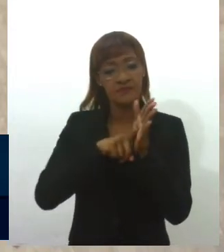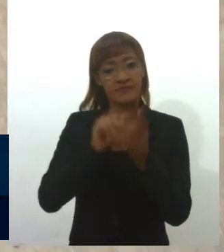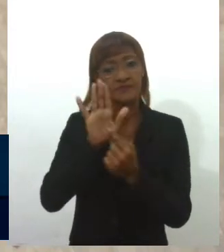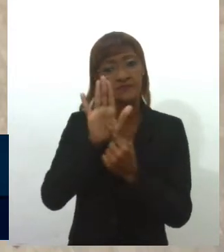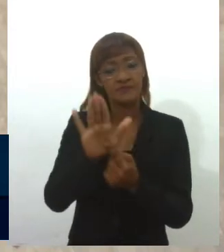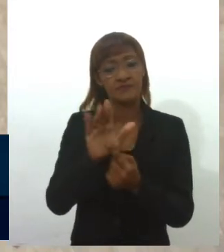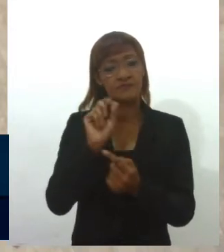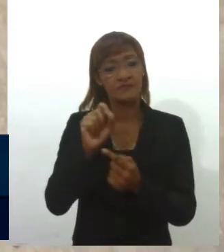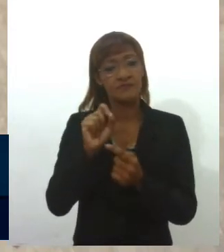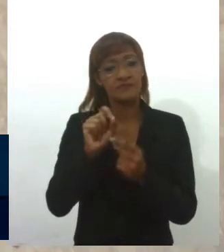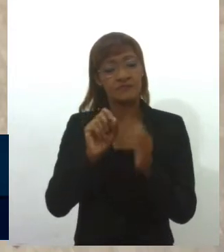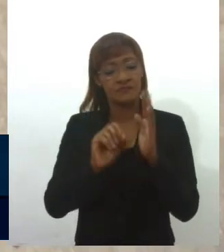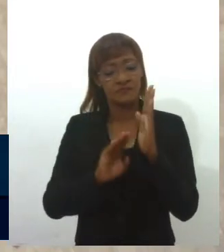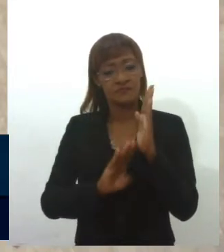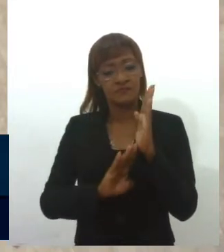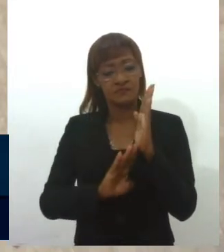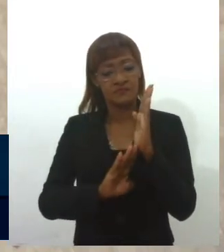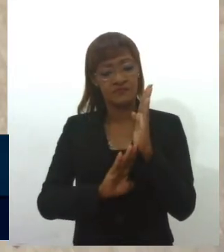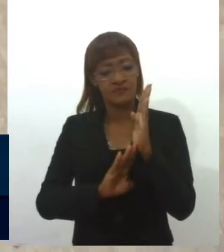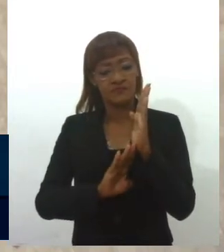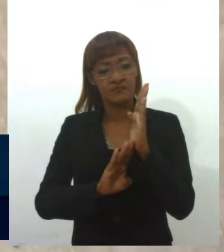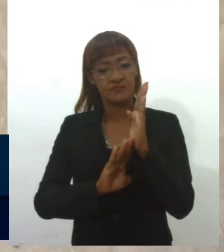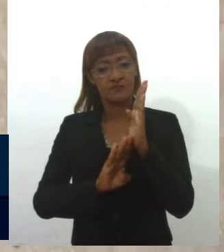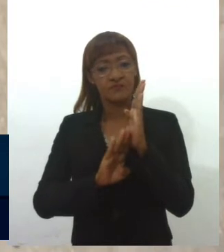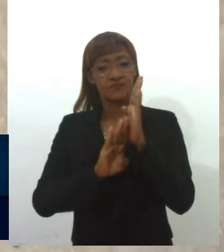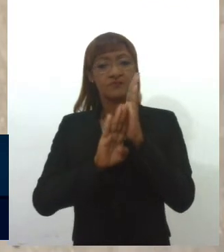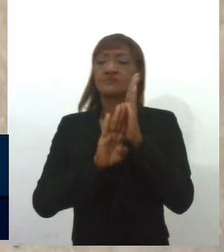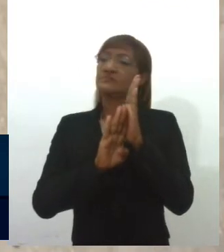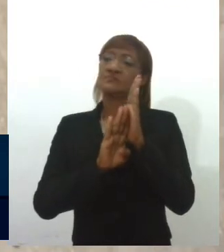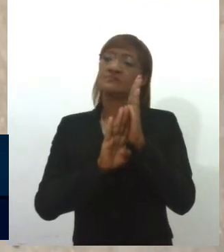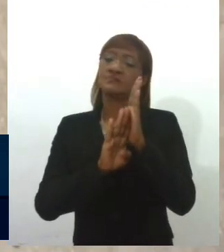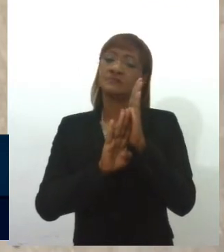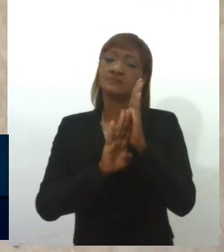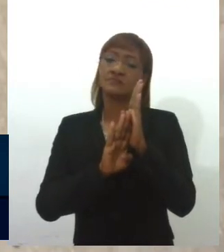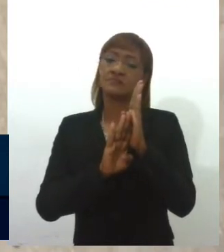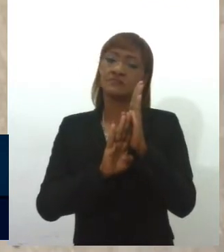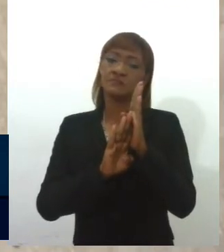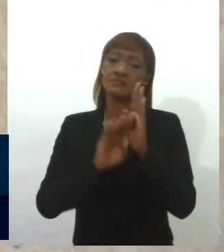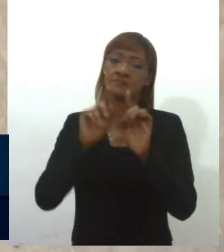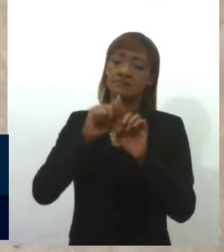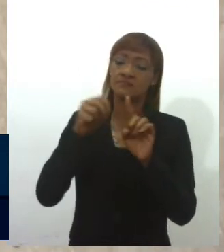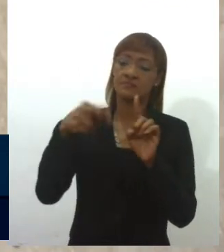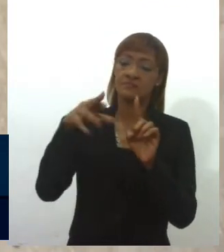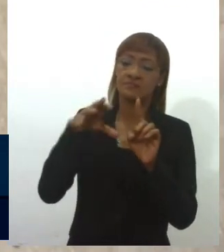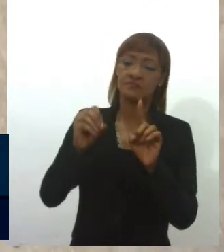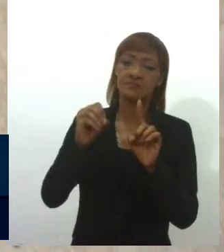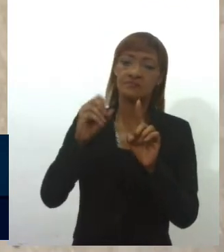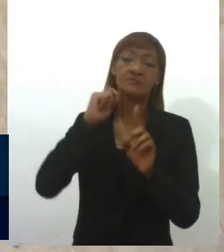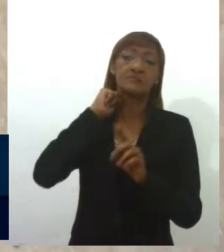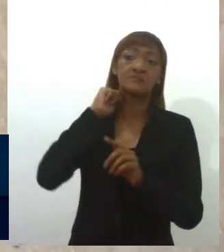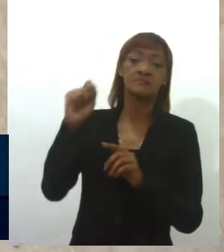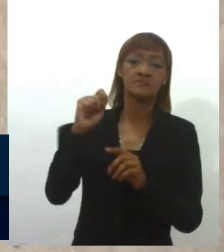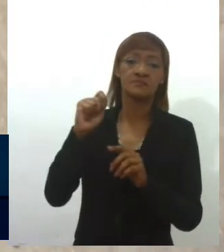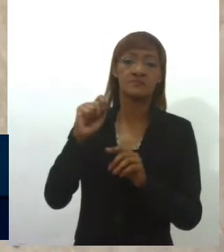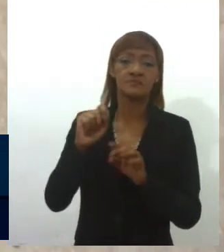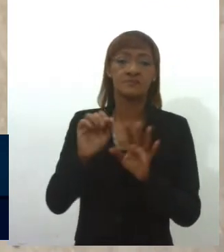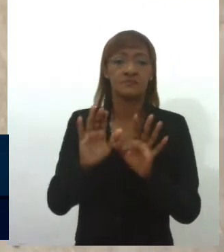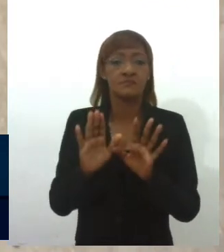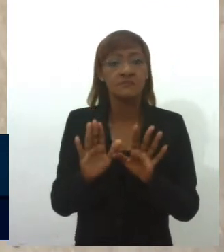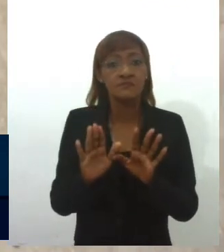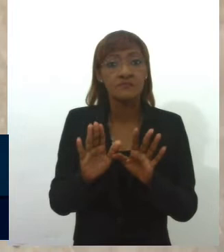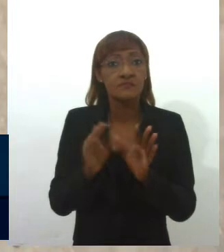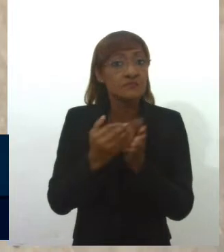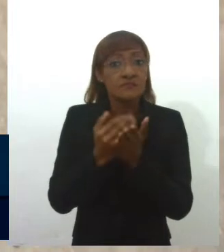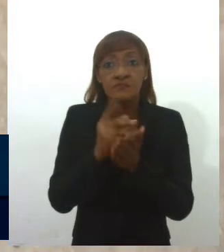pico dessa pandemia se dará entre meados de março e abril, ou seja, não estamos no pico ainda.